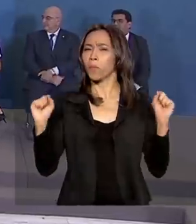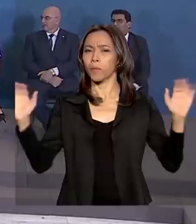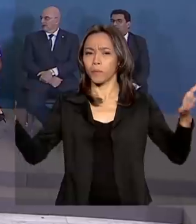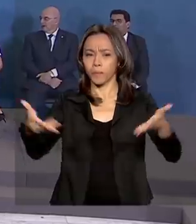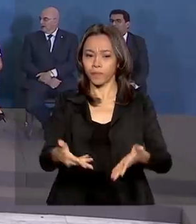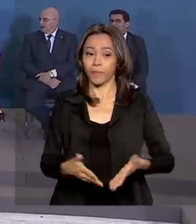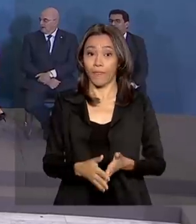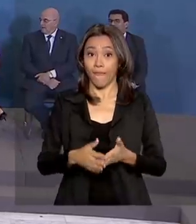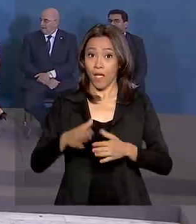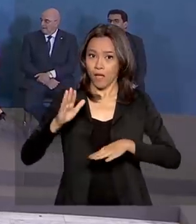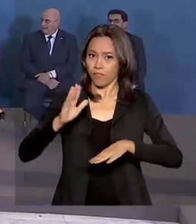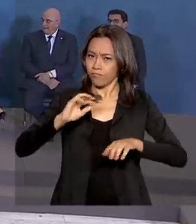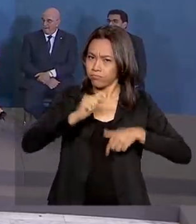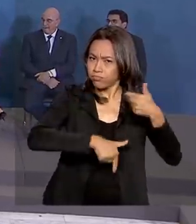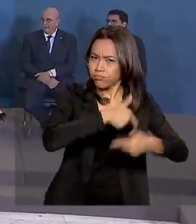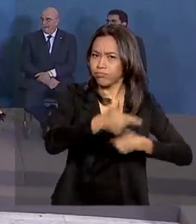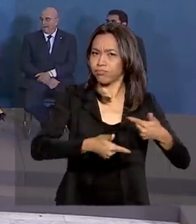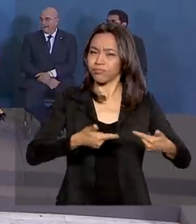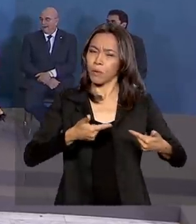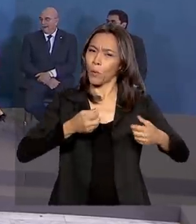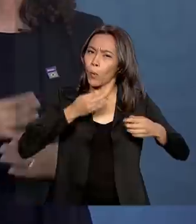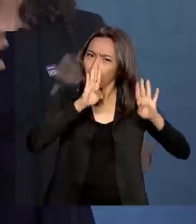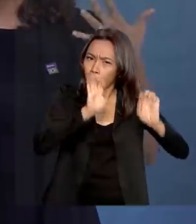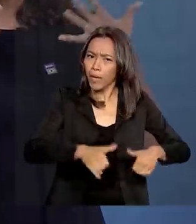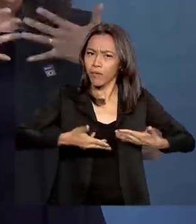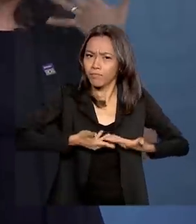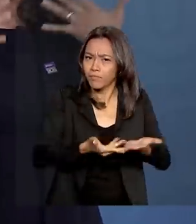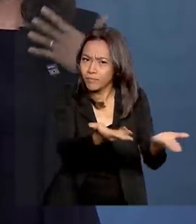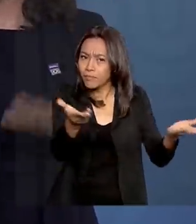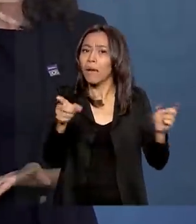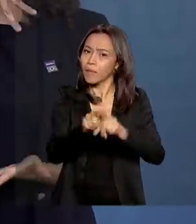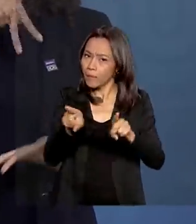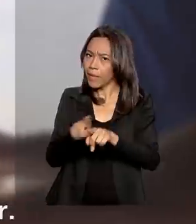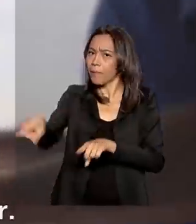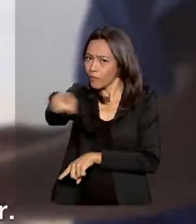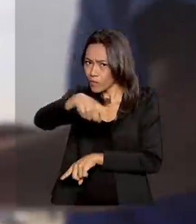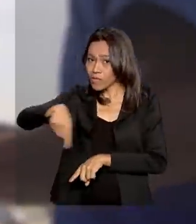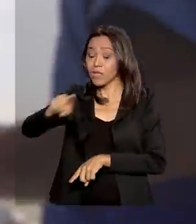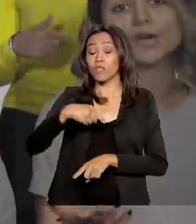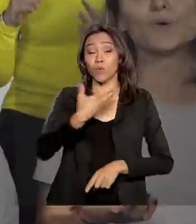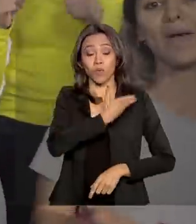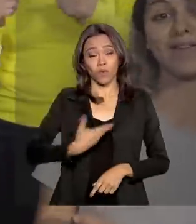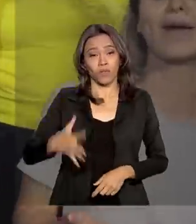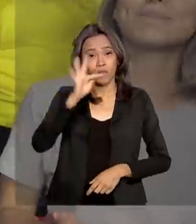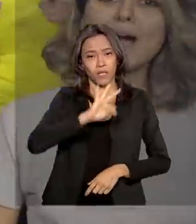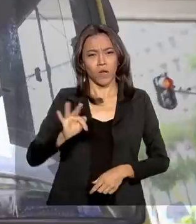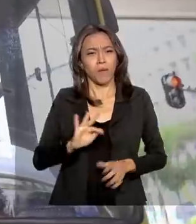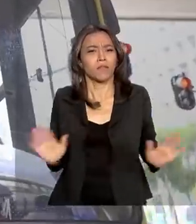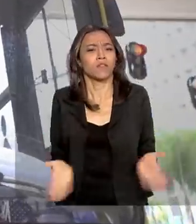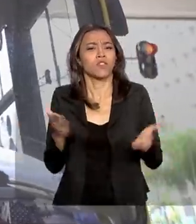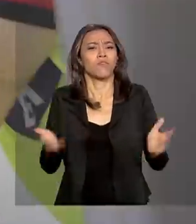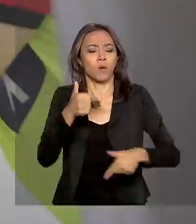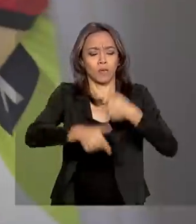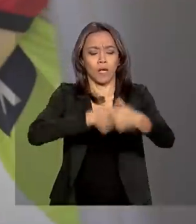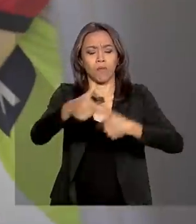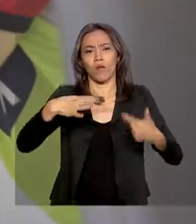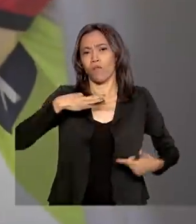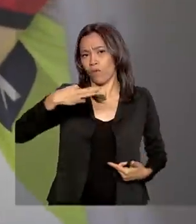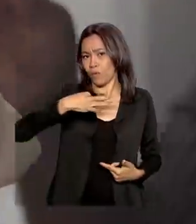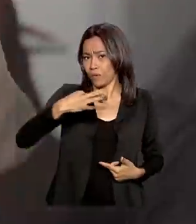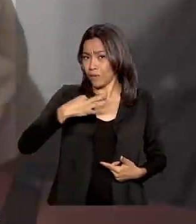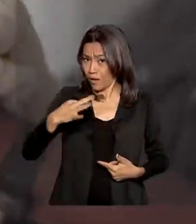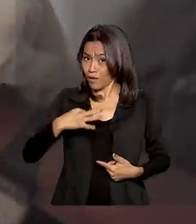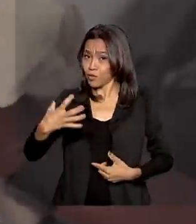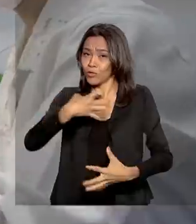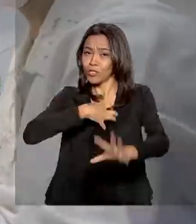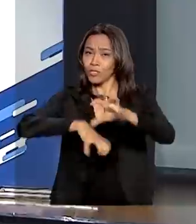Fazer o bem é pra você também. Governo Federal lança campanha para incentivar o trabalho voluntário e a solidariedade em